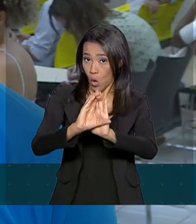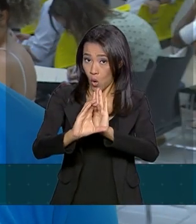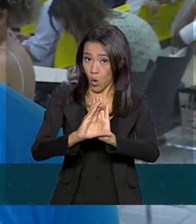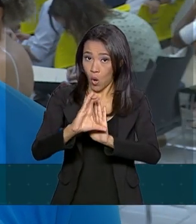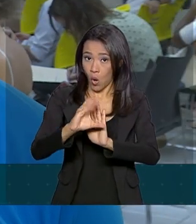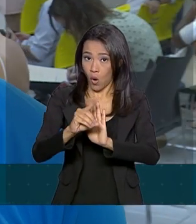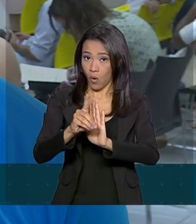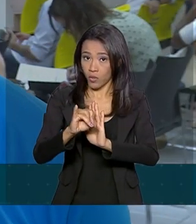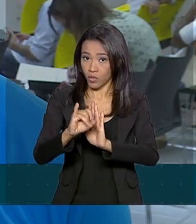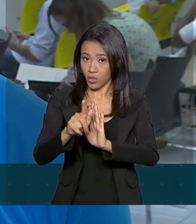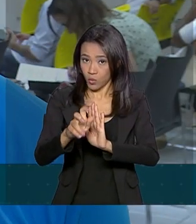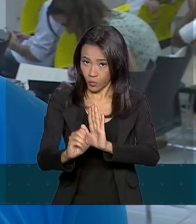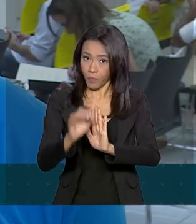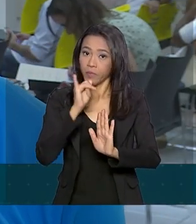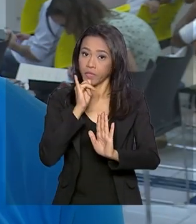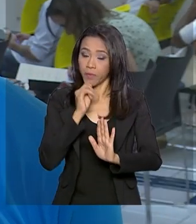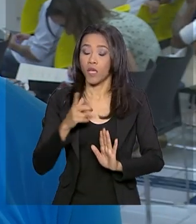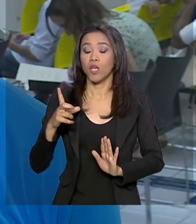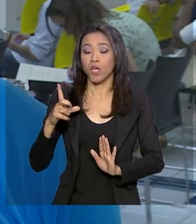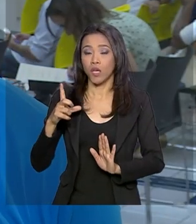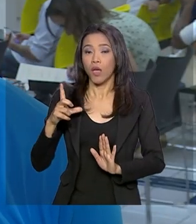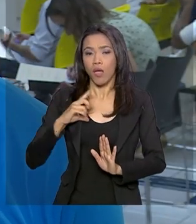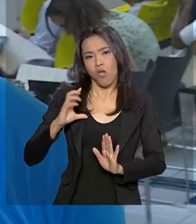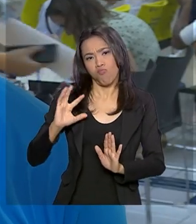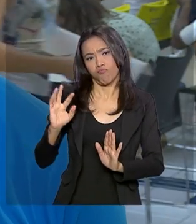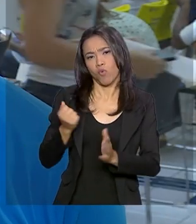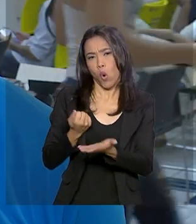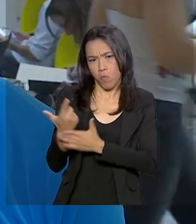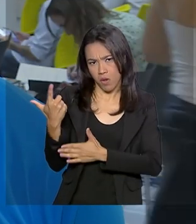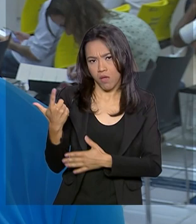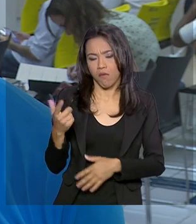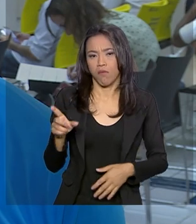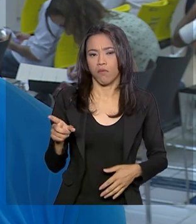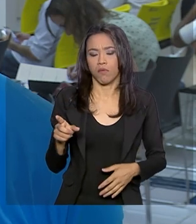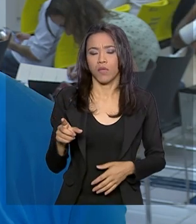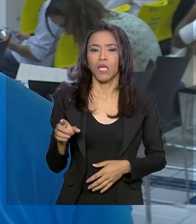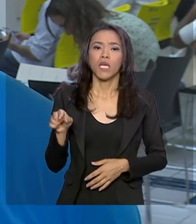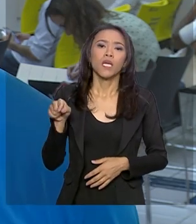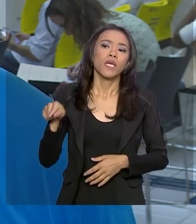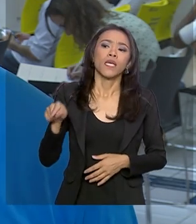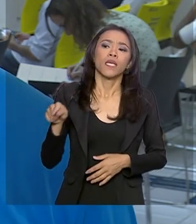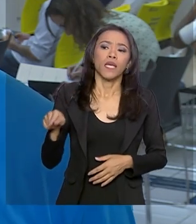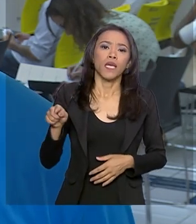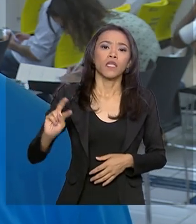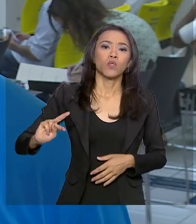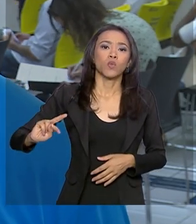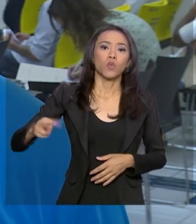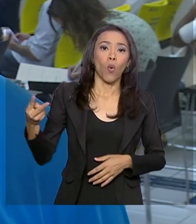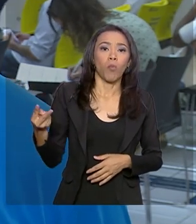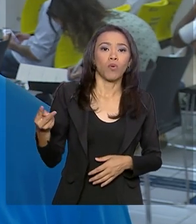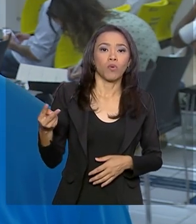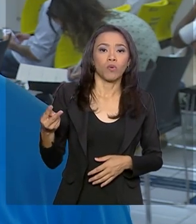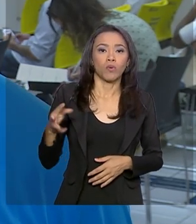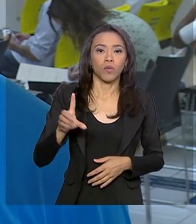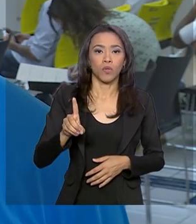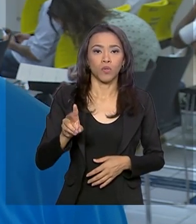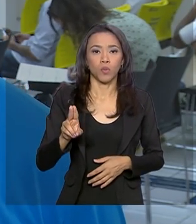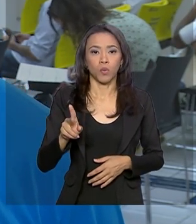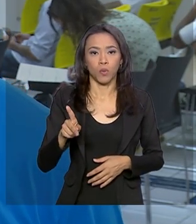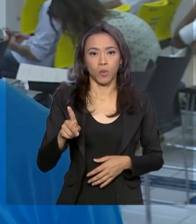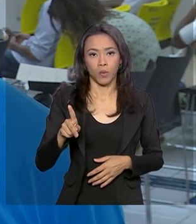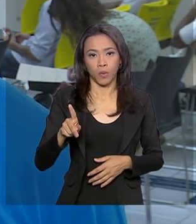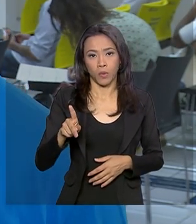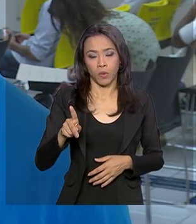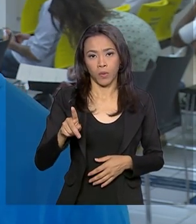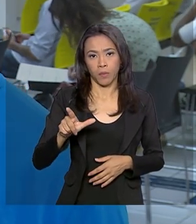caso em que eu fiz uma compra e eles emitiram o dobro das duplicatas, certo? Eu